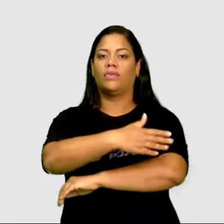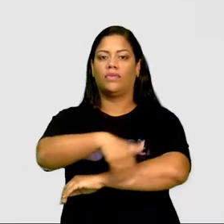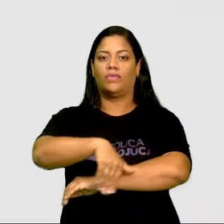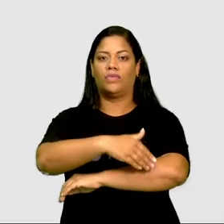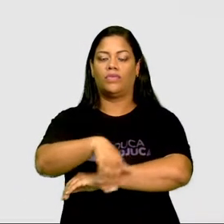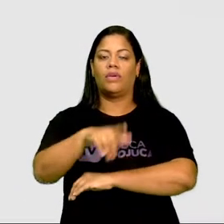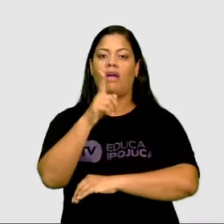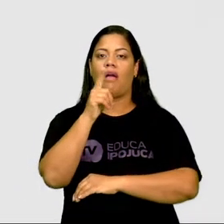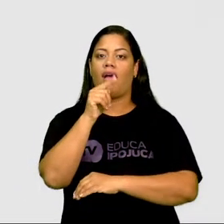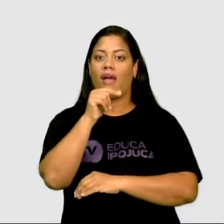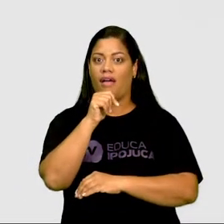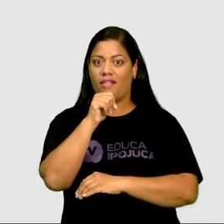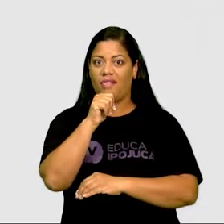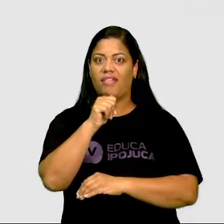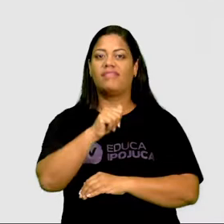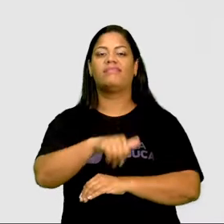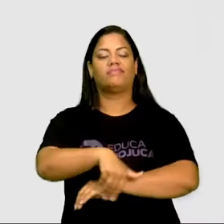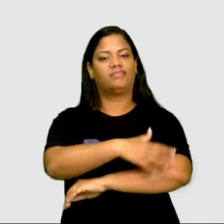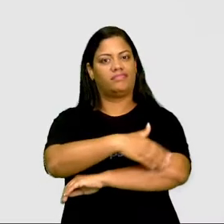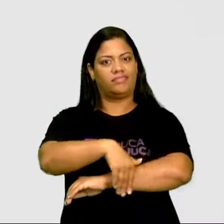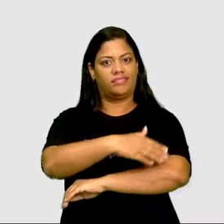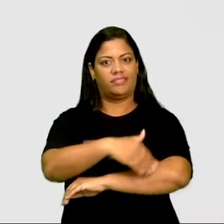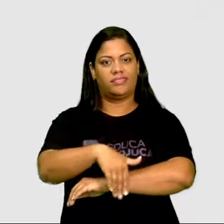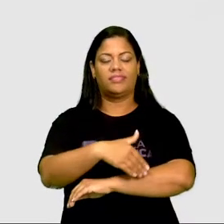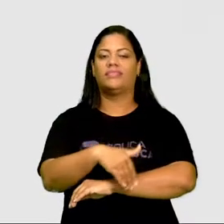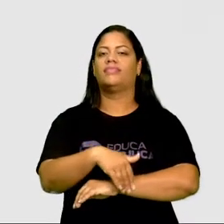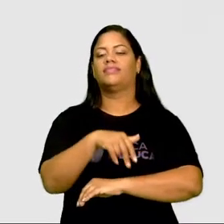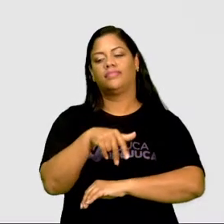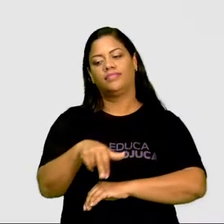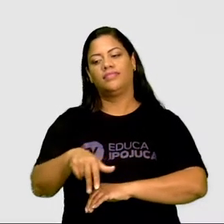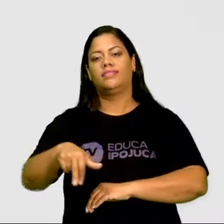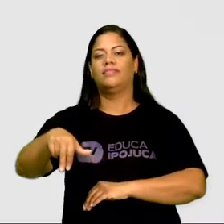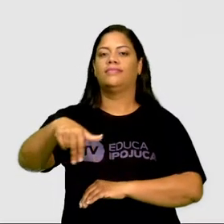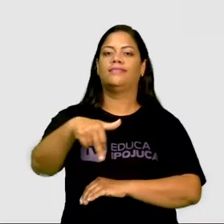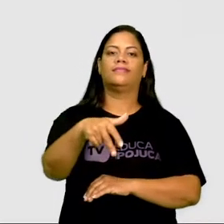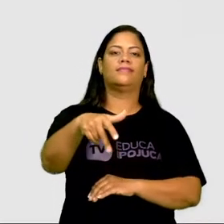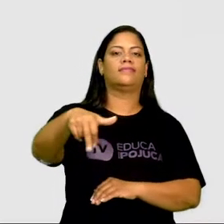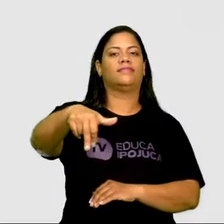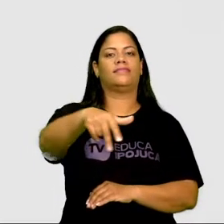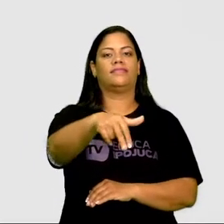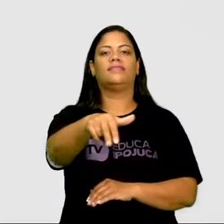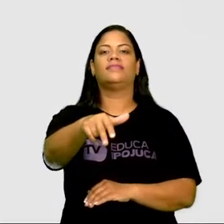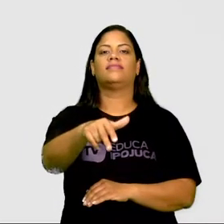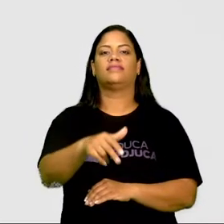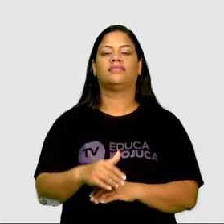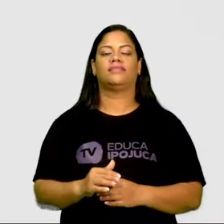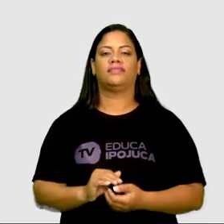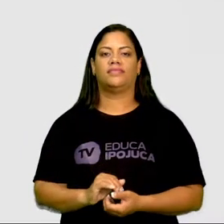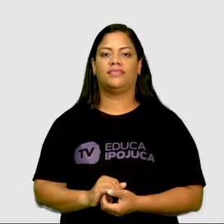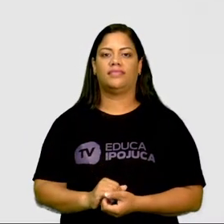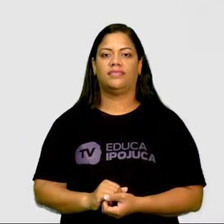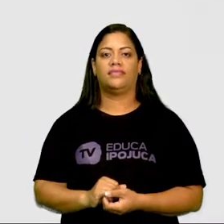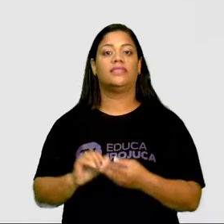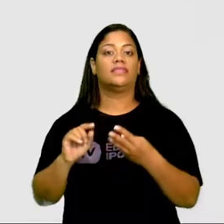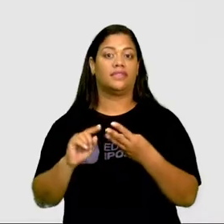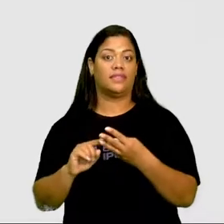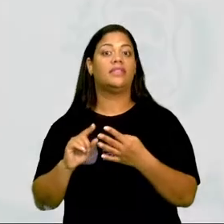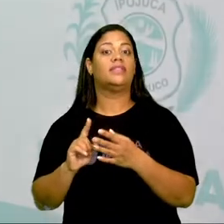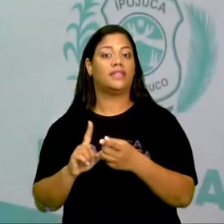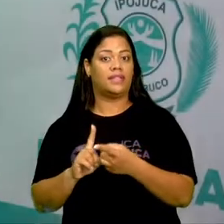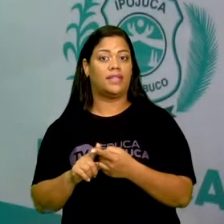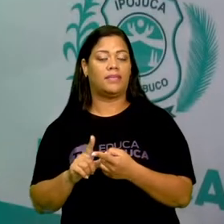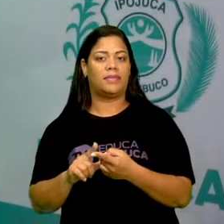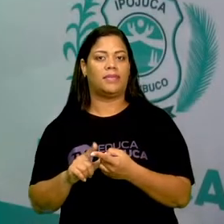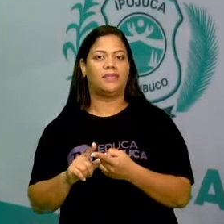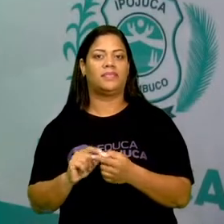das Águas. Olha, saia de casa e seguia pela Rua das Águas. Então, a Rua